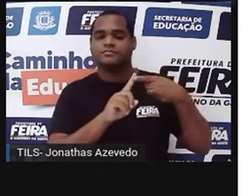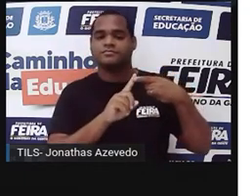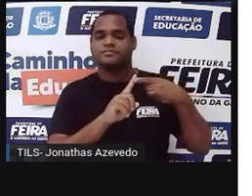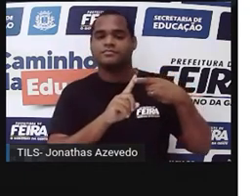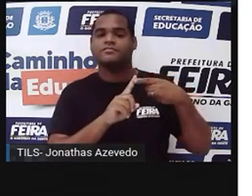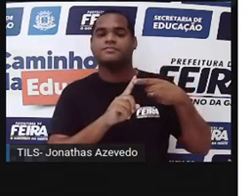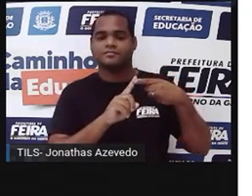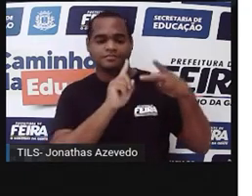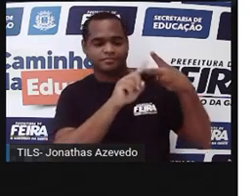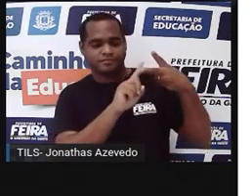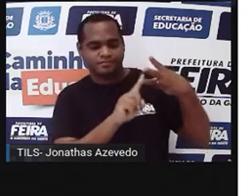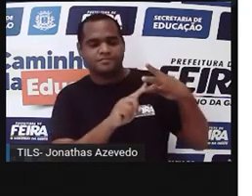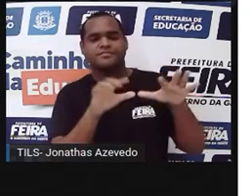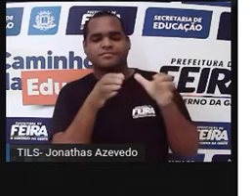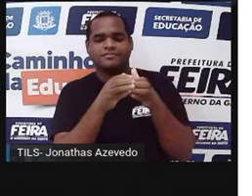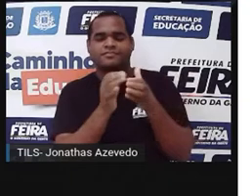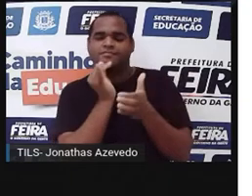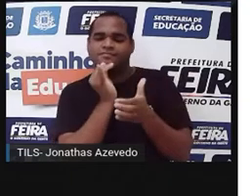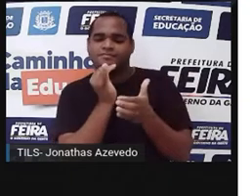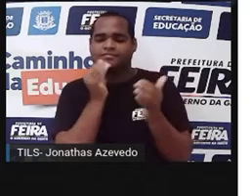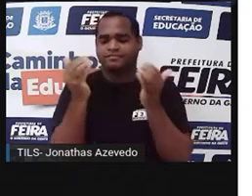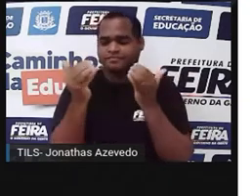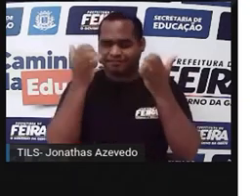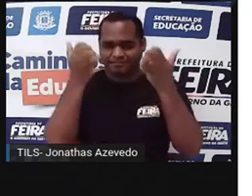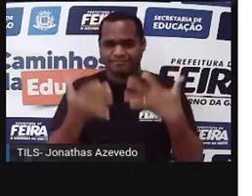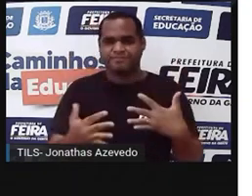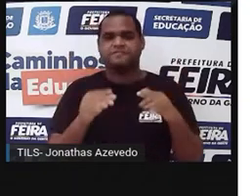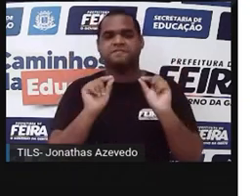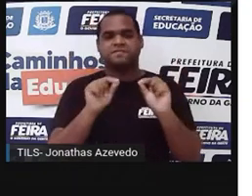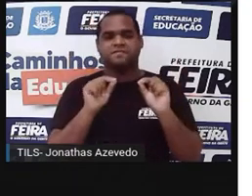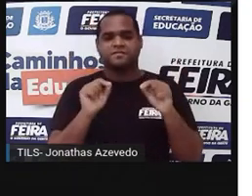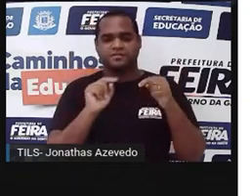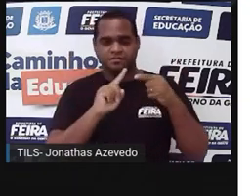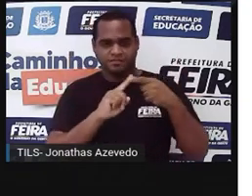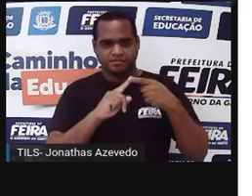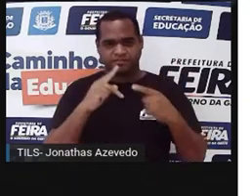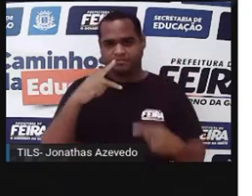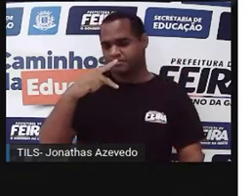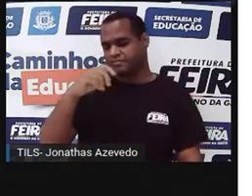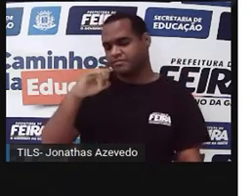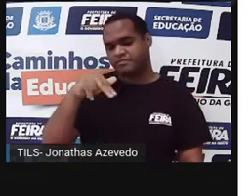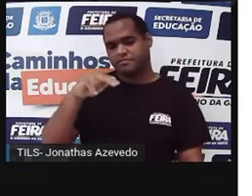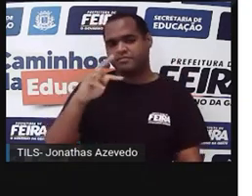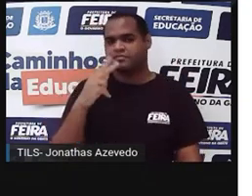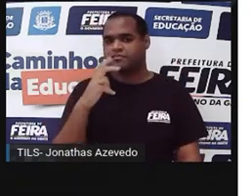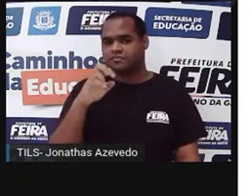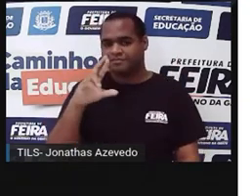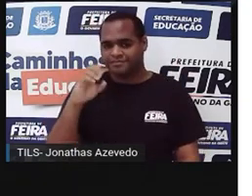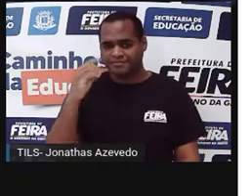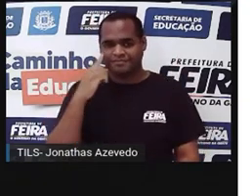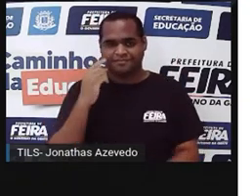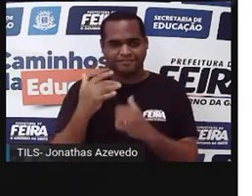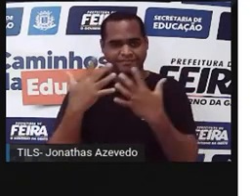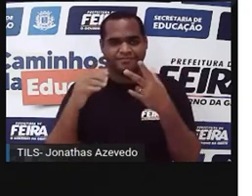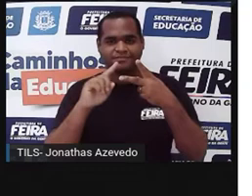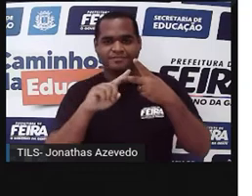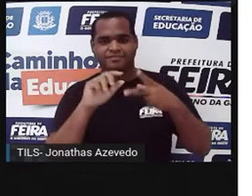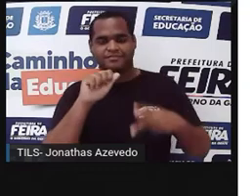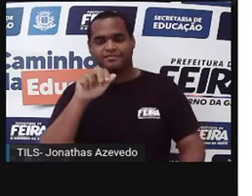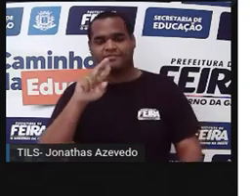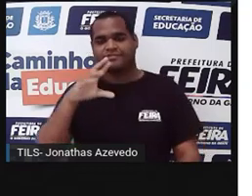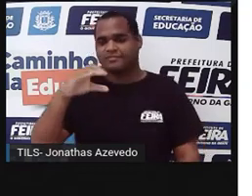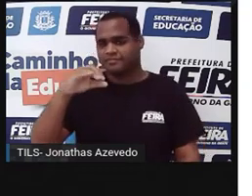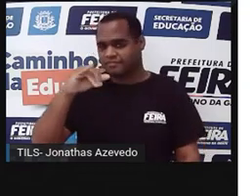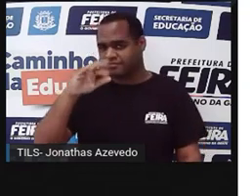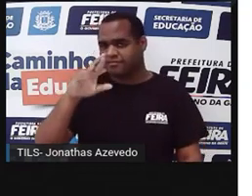exemplos aí que eu trouxe para vocês de gimnospermas. O primeiro são os pinheiros, o segundo são as araucárias, que não são